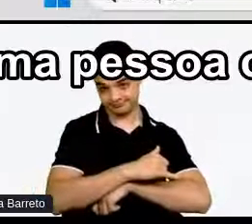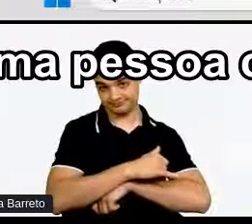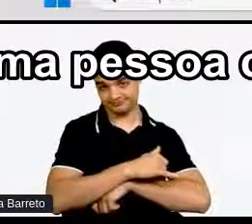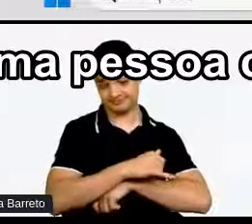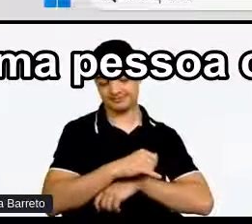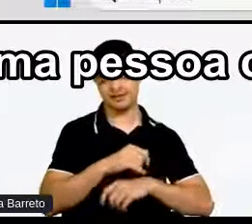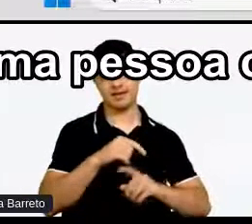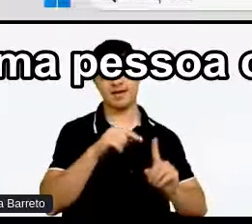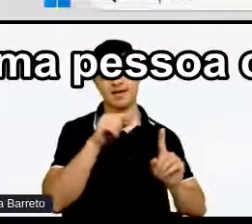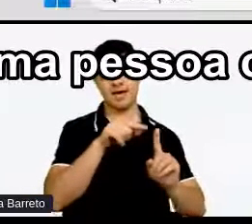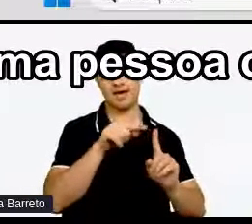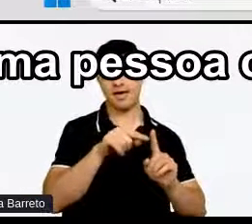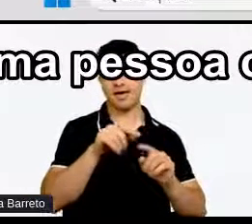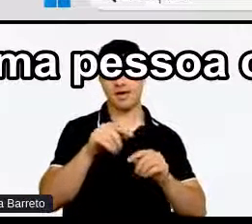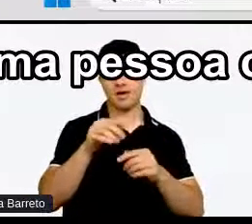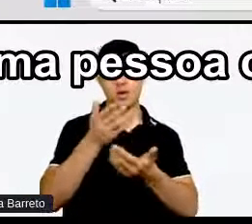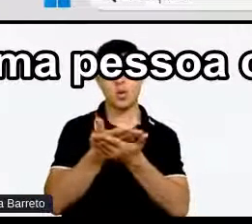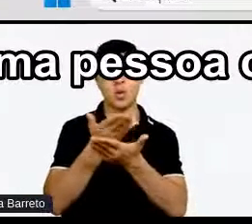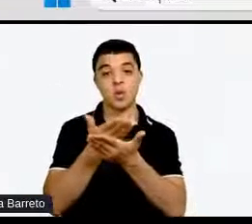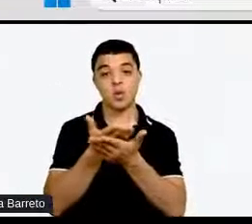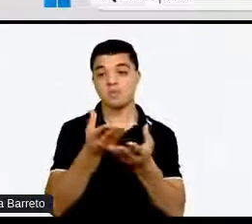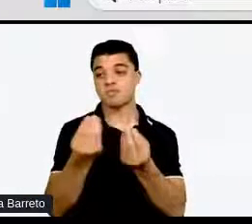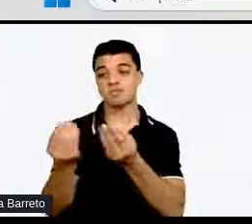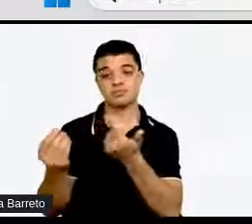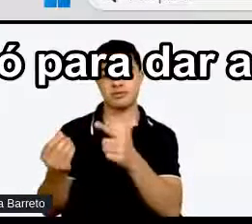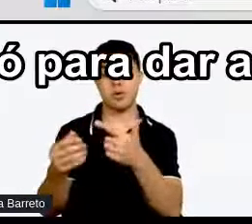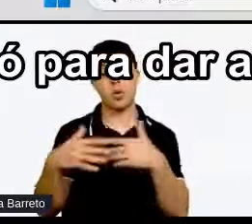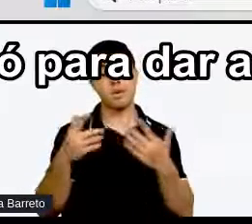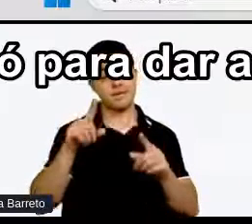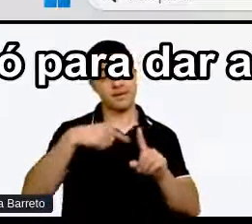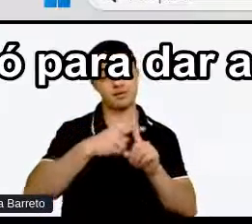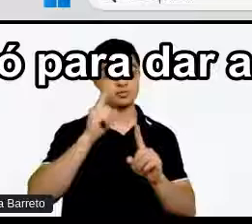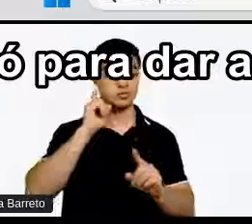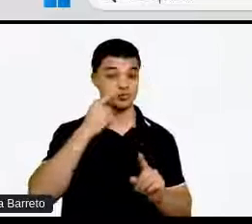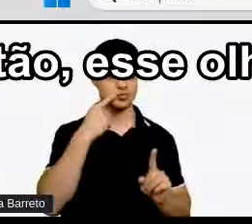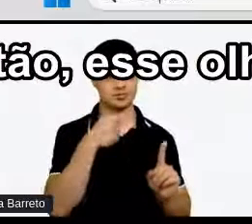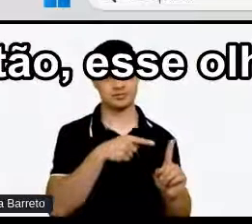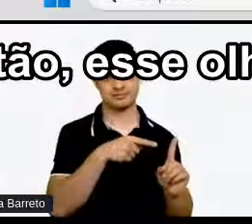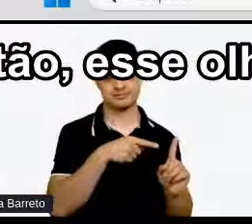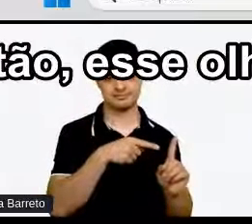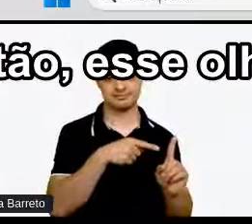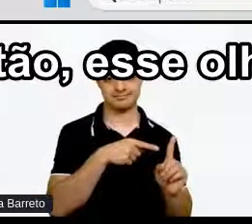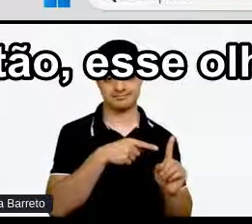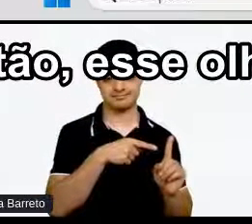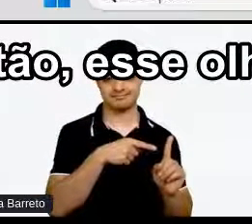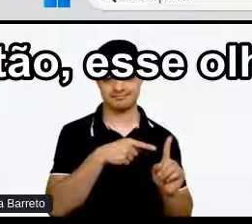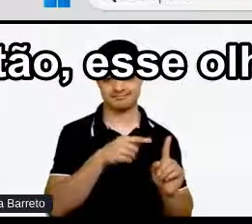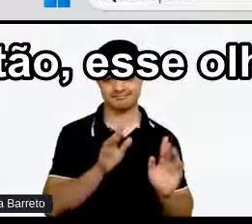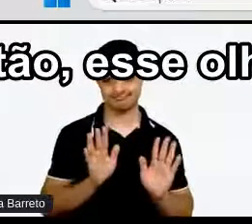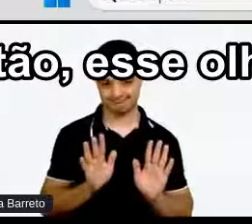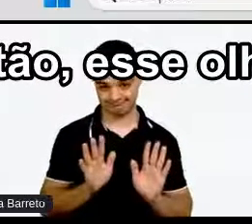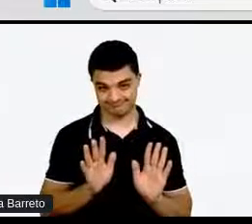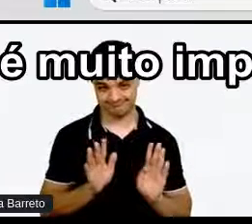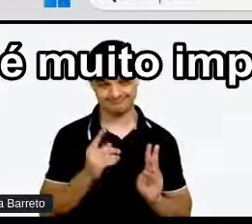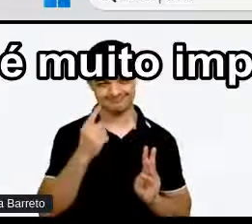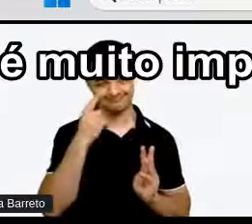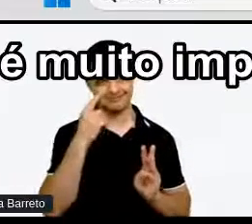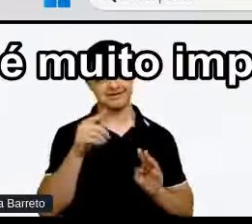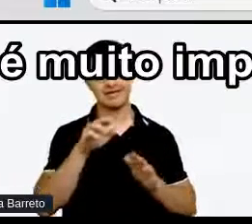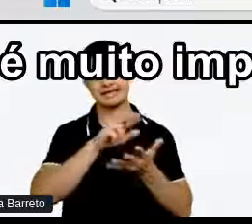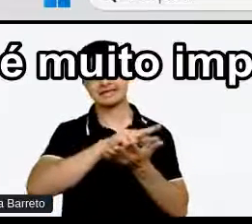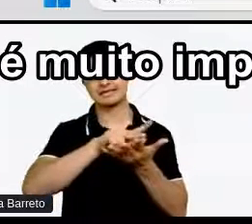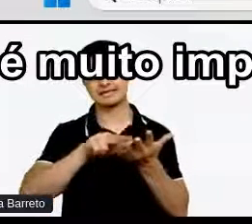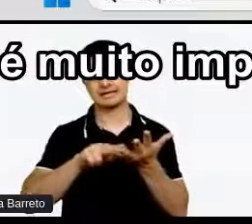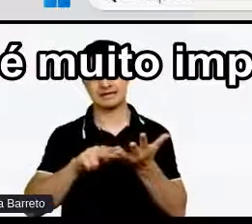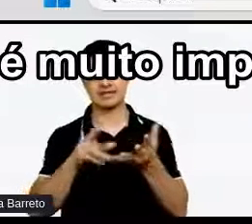E que é uma pessoa Com deficiência auditiva Só para eu alguns exemplos Então esse olhar interseccional Ele é